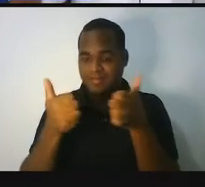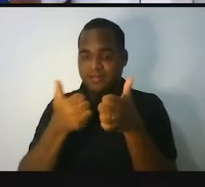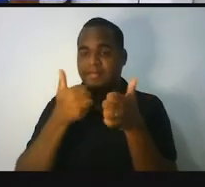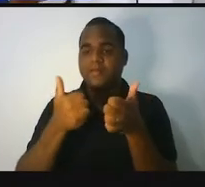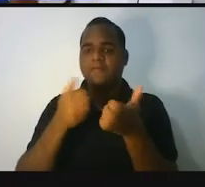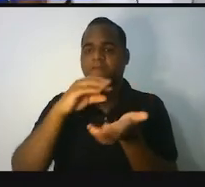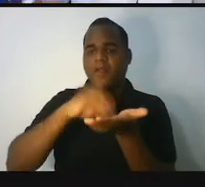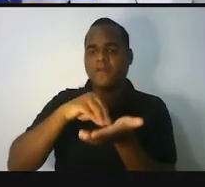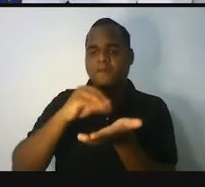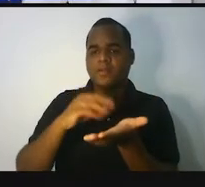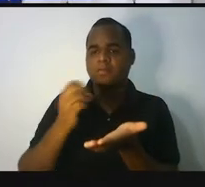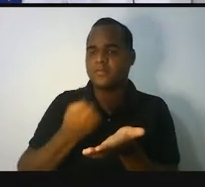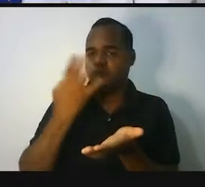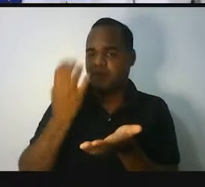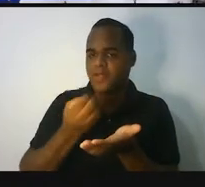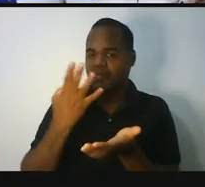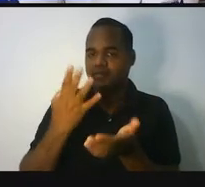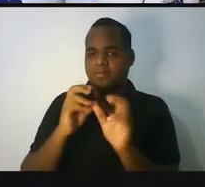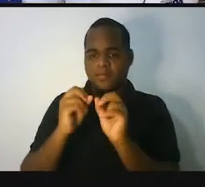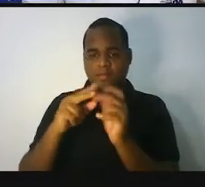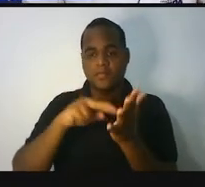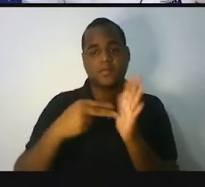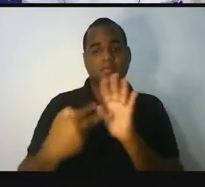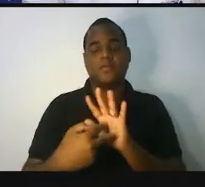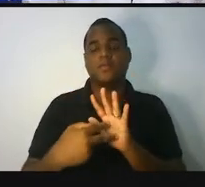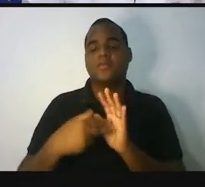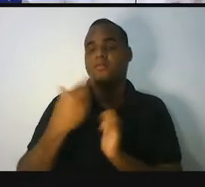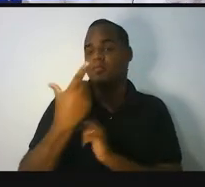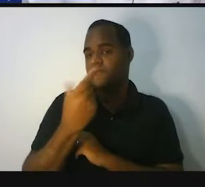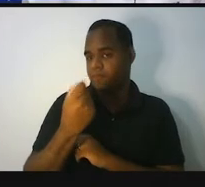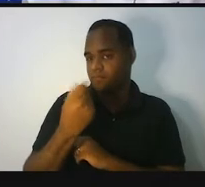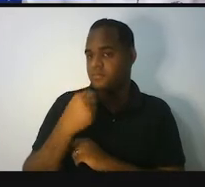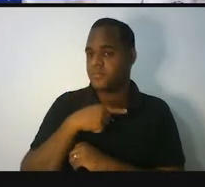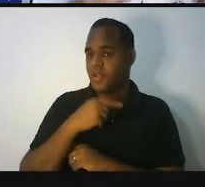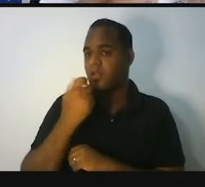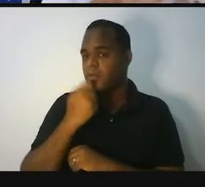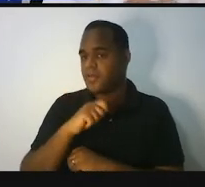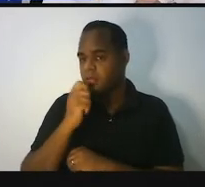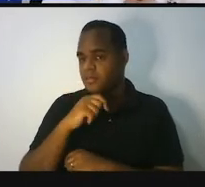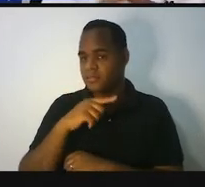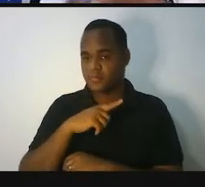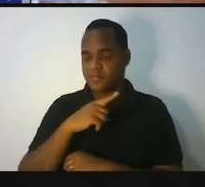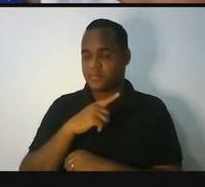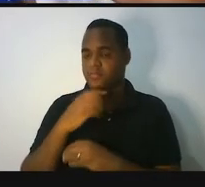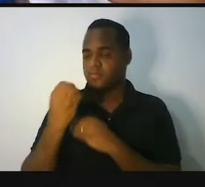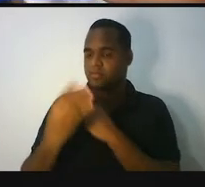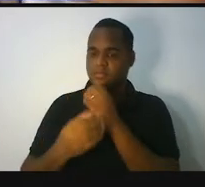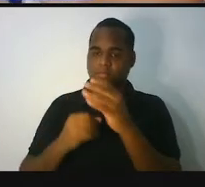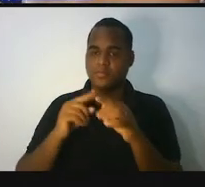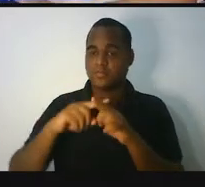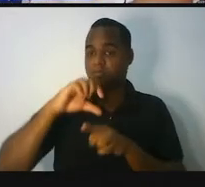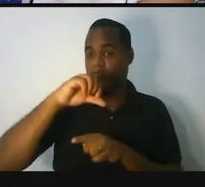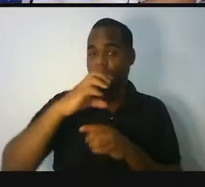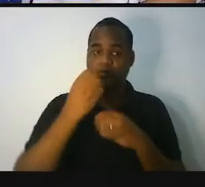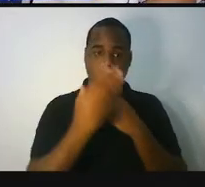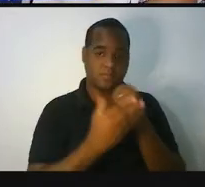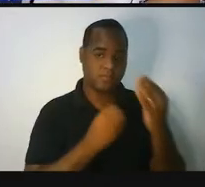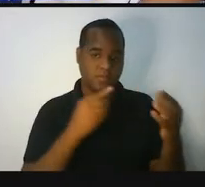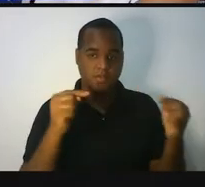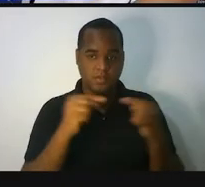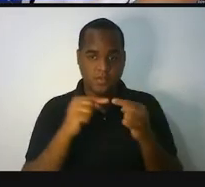está faltando? Significa o seguinte, dos 20 que eu tinha, eu tiro os nove que eu já distribuí,